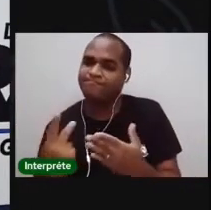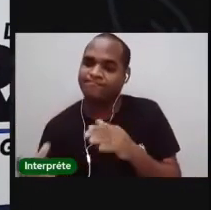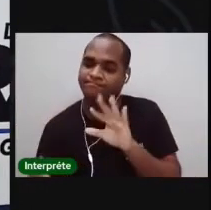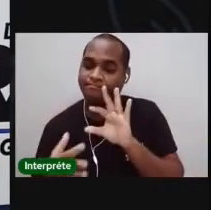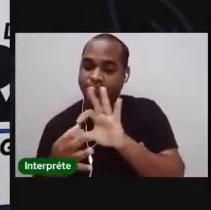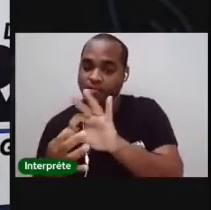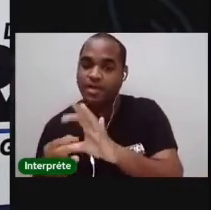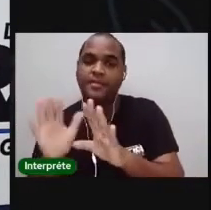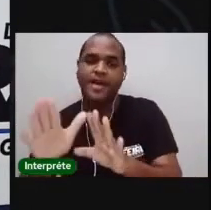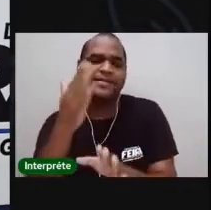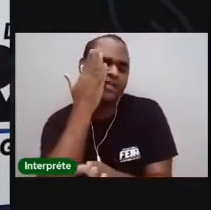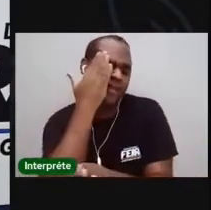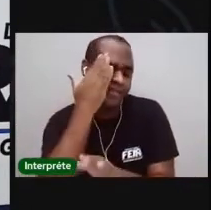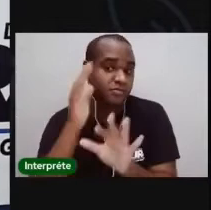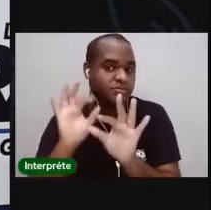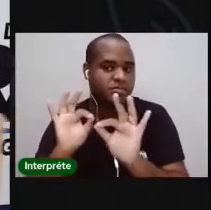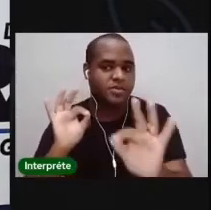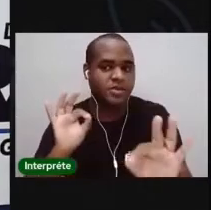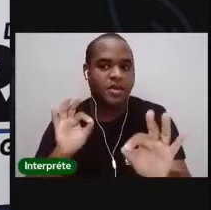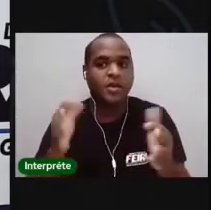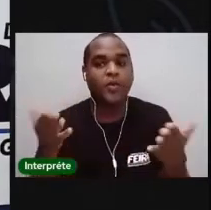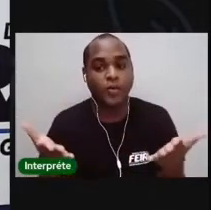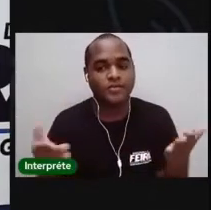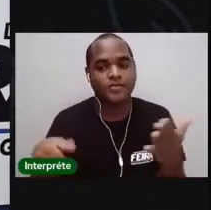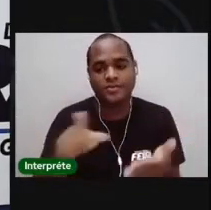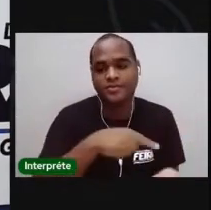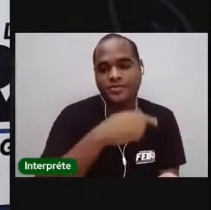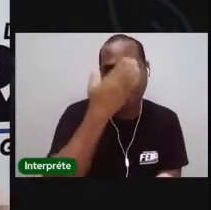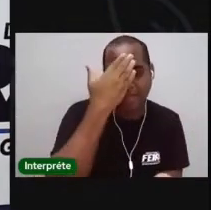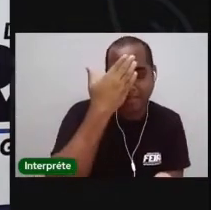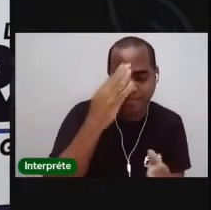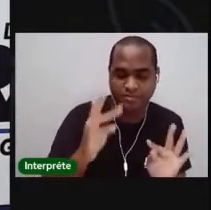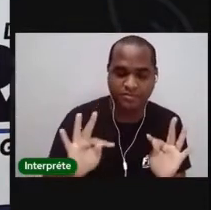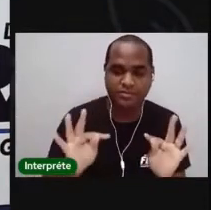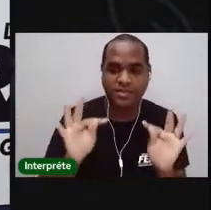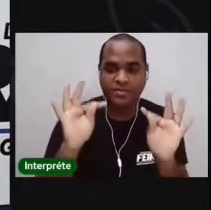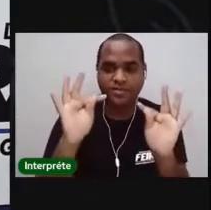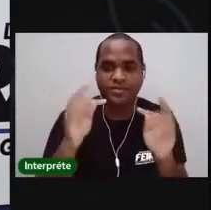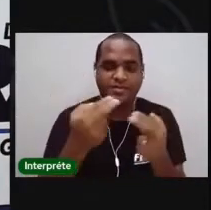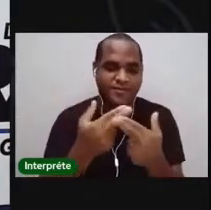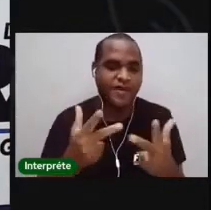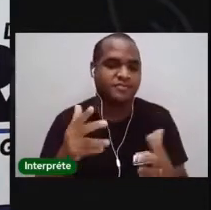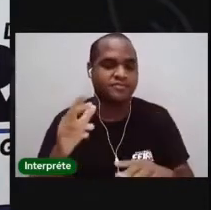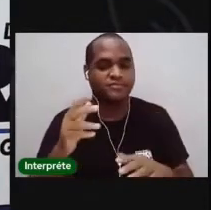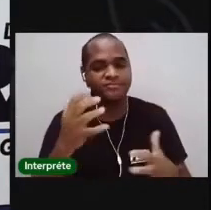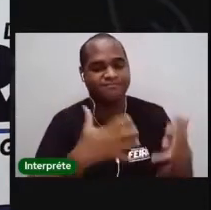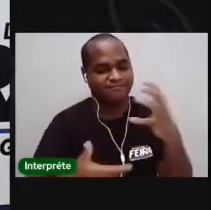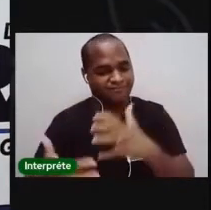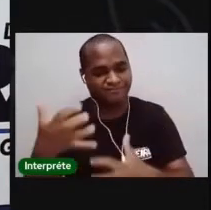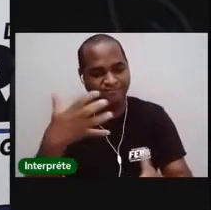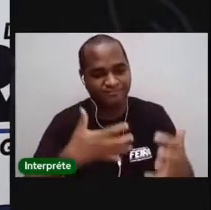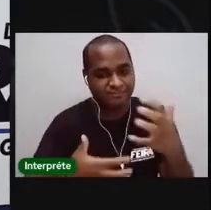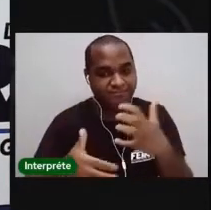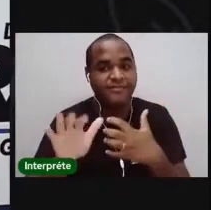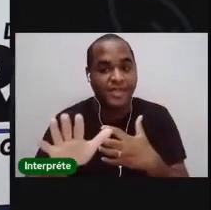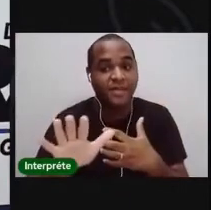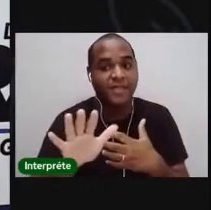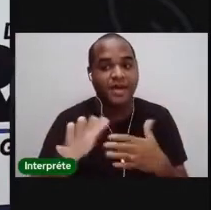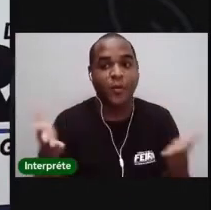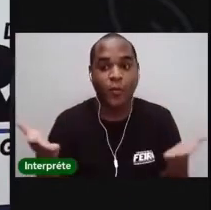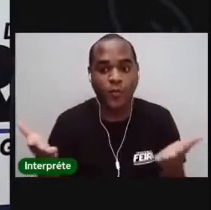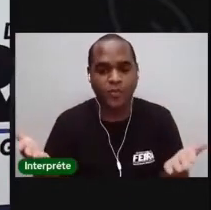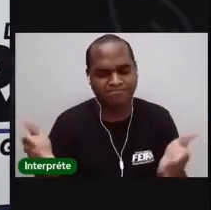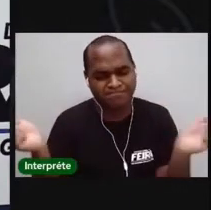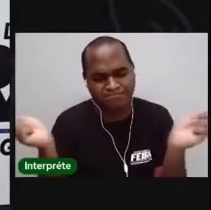distância. Eu quero dizer para vocês que hoje em dia, a tecnologia que às vezes atrapalhou tanto a gente, né, ela está a nosso